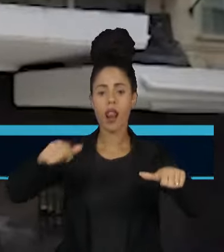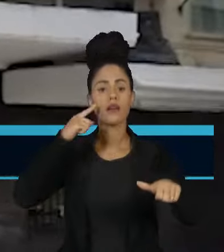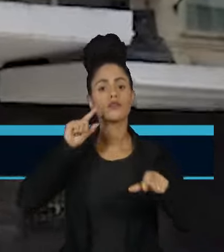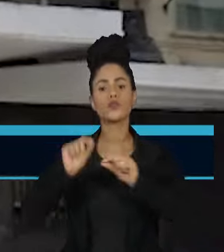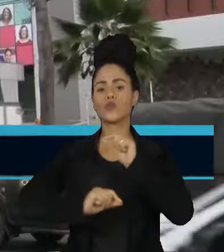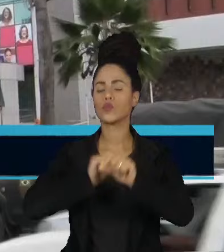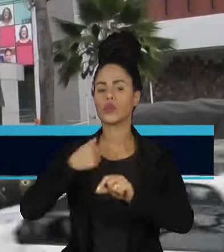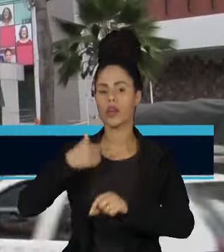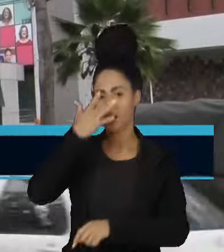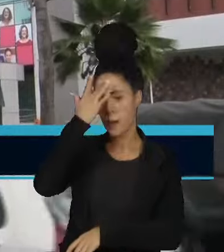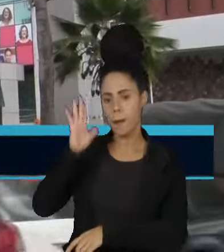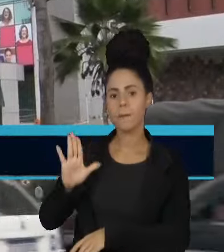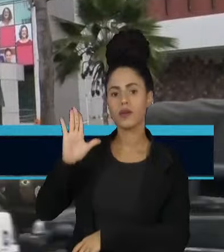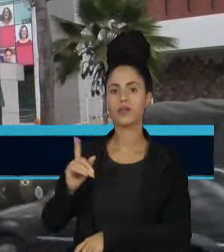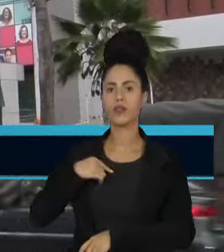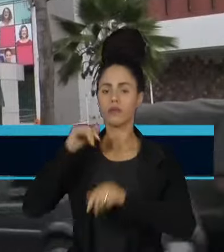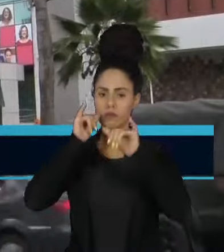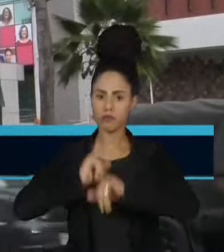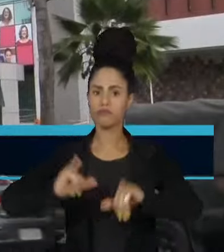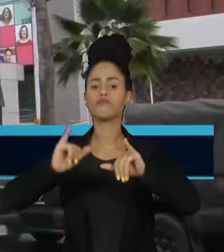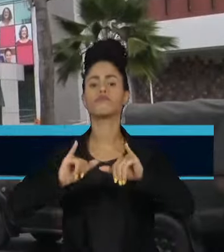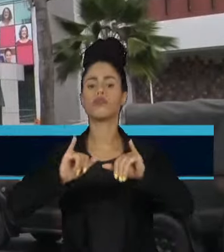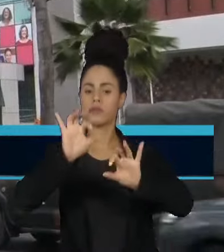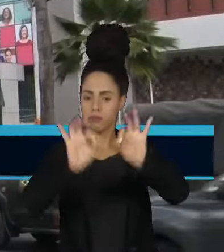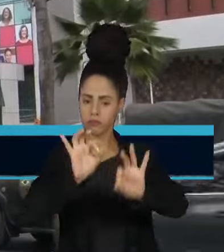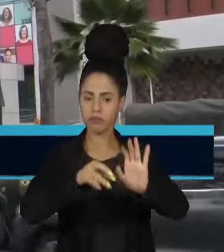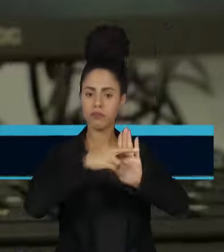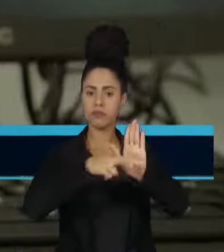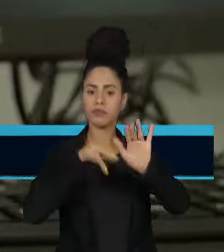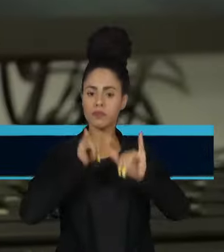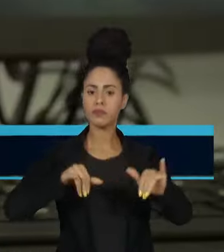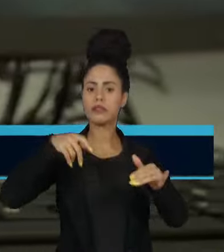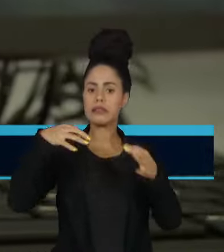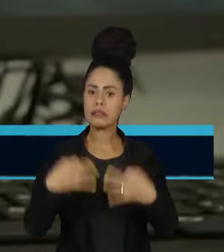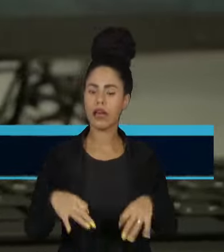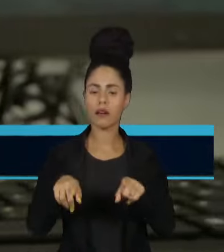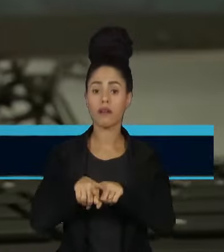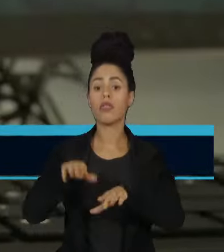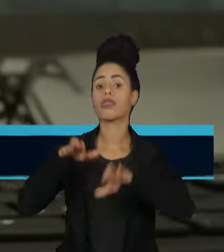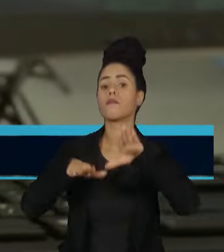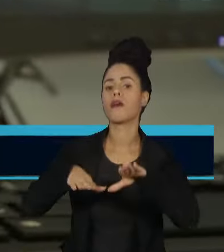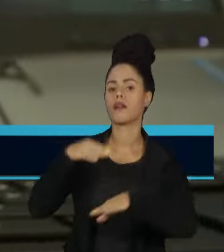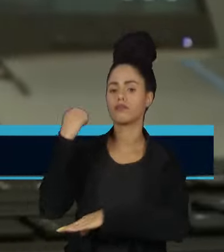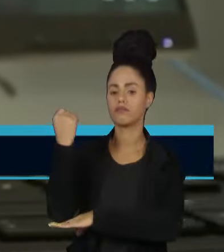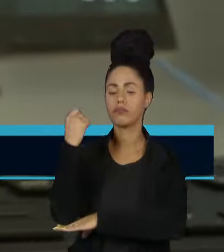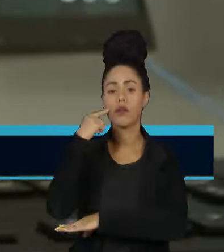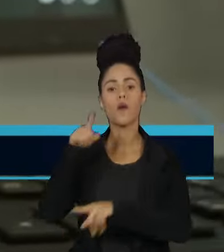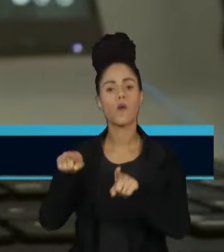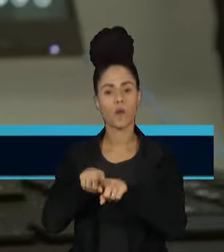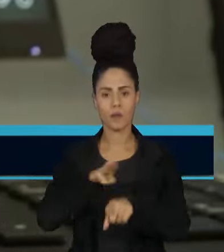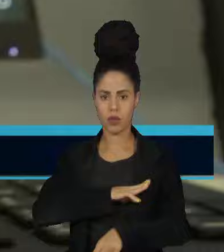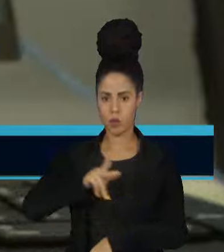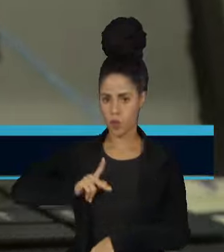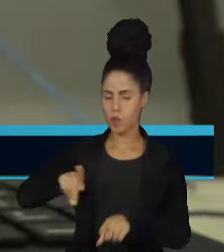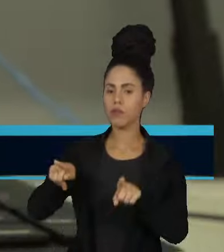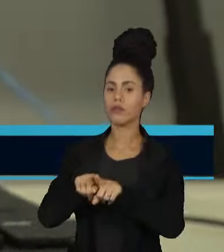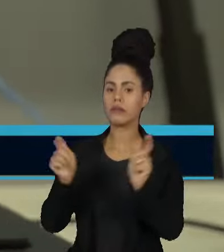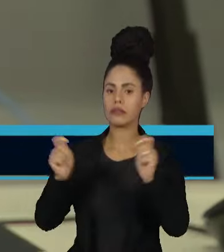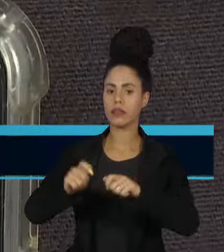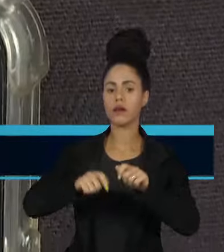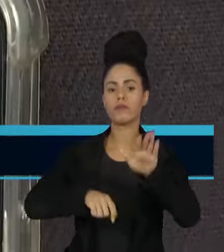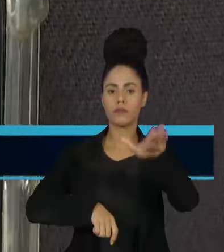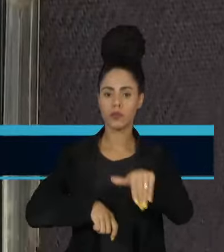candidato pode ser notificado para que regularize a propaganda. Dependendo da gravidade, o Ministério Público Eleitoral também pode ser